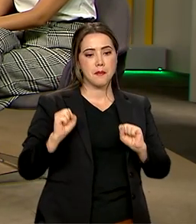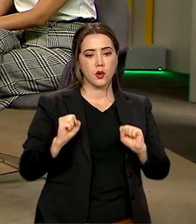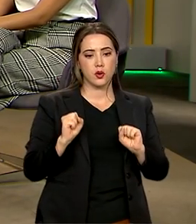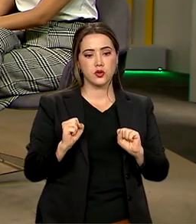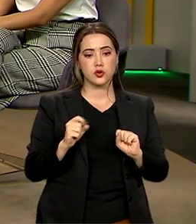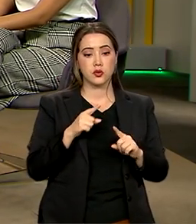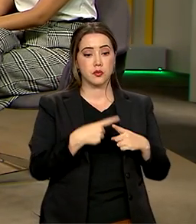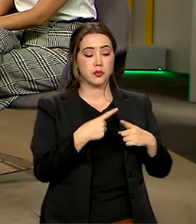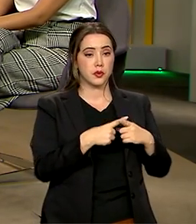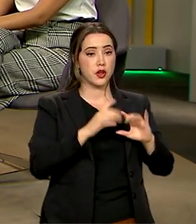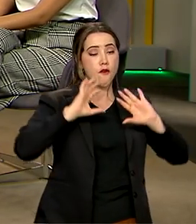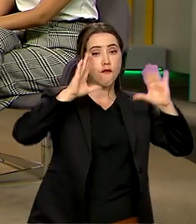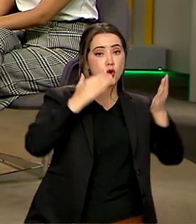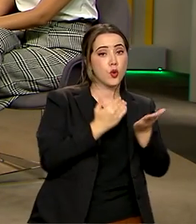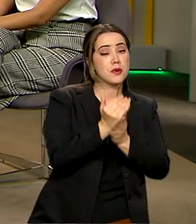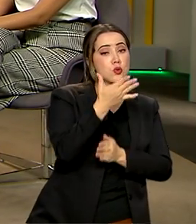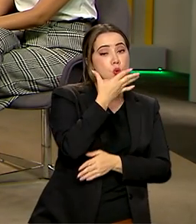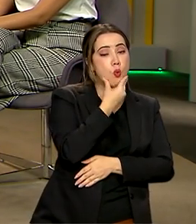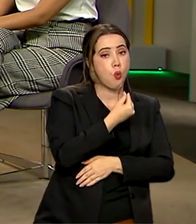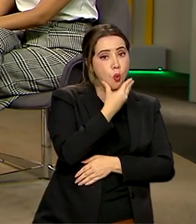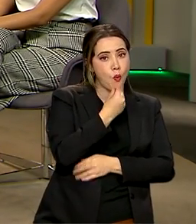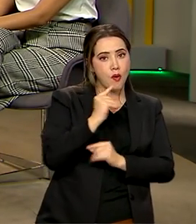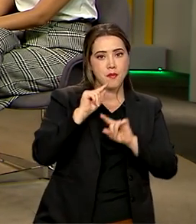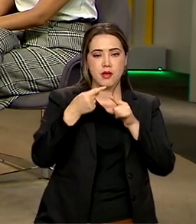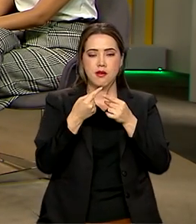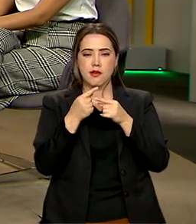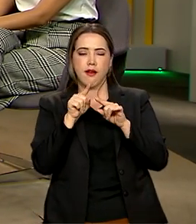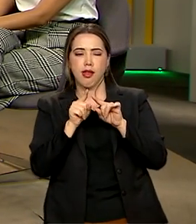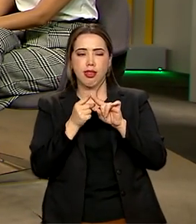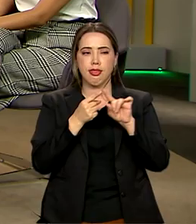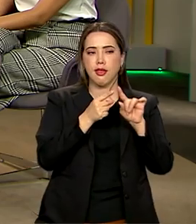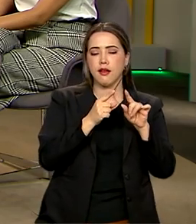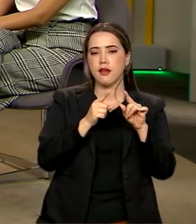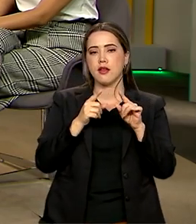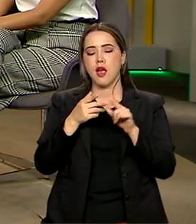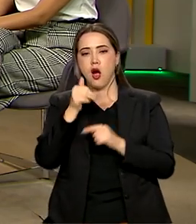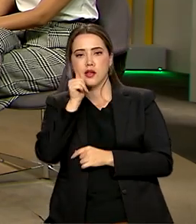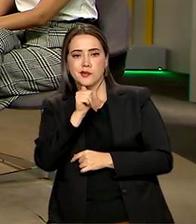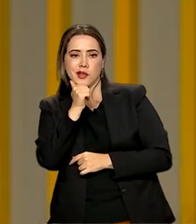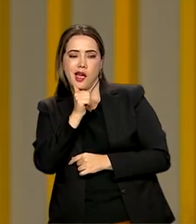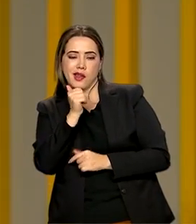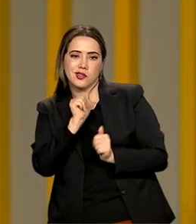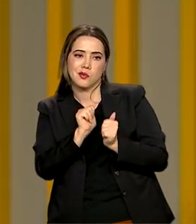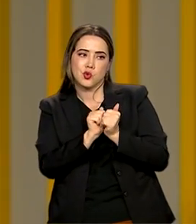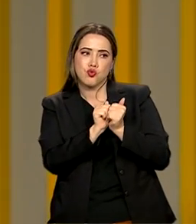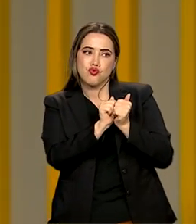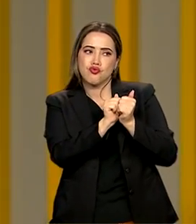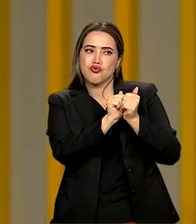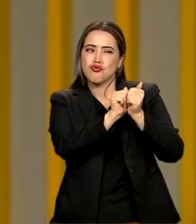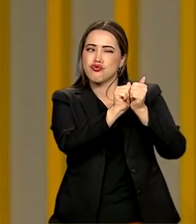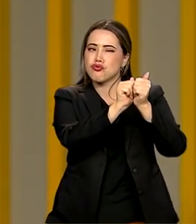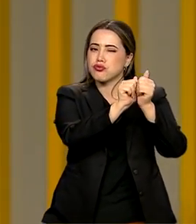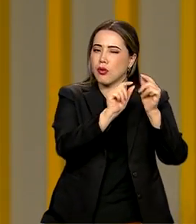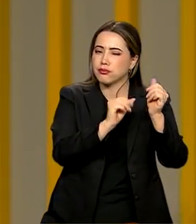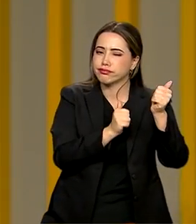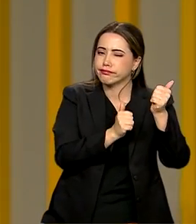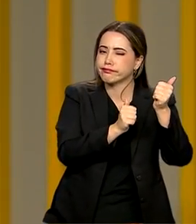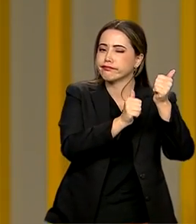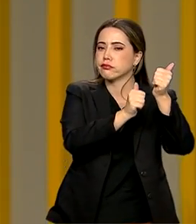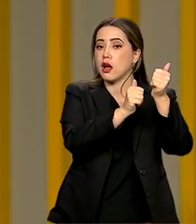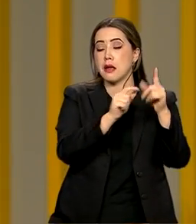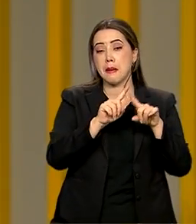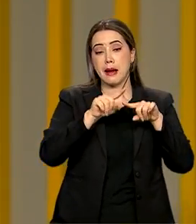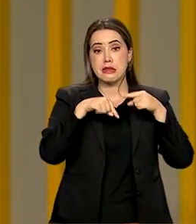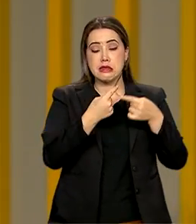masculino. E o feminino foi sempre na esteira do vôleibol masculino. Então, um tempo depois,